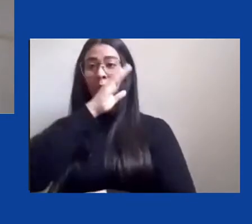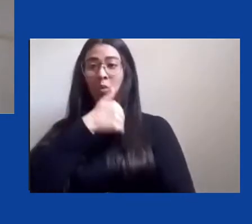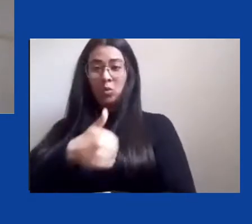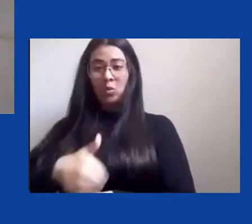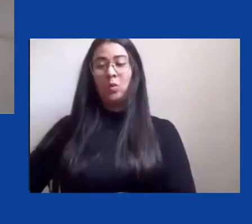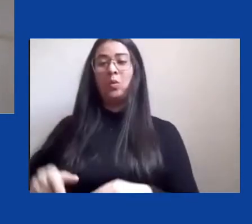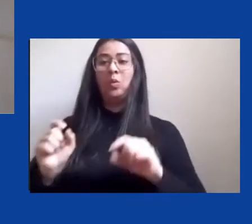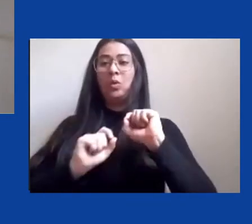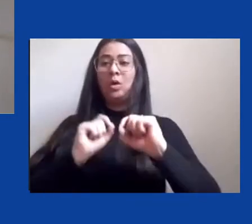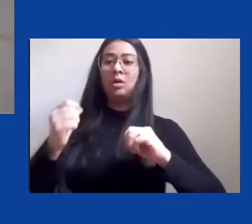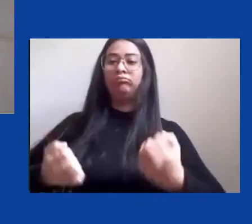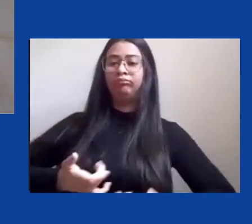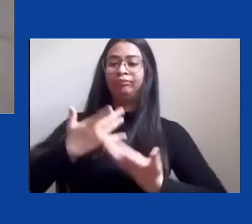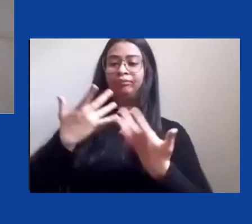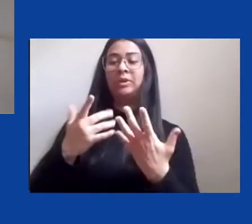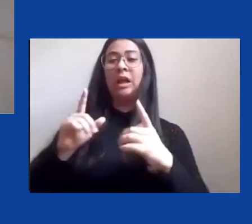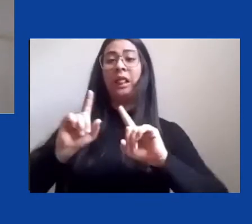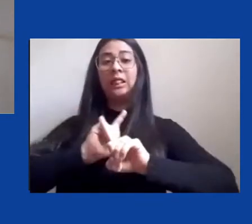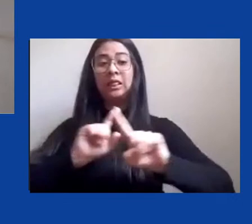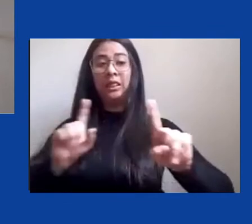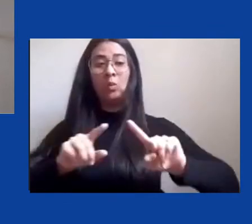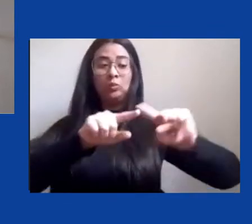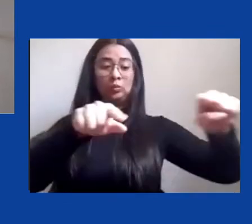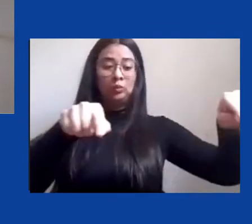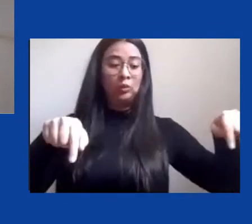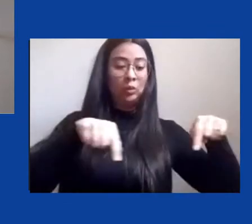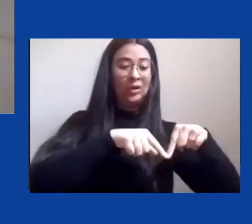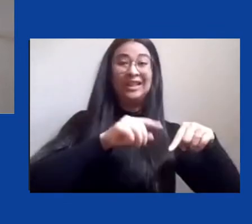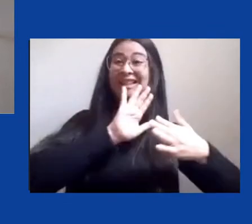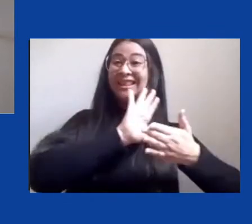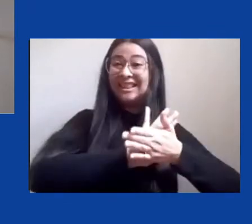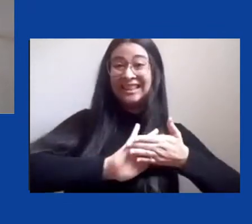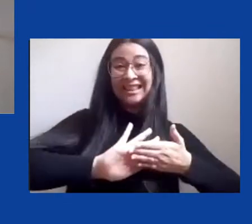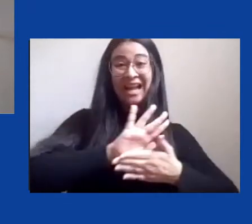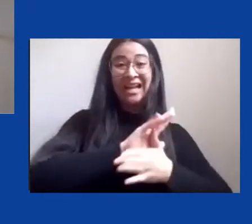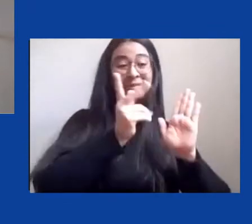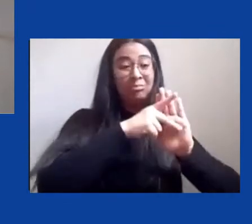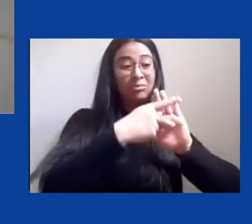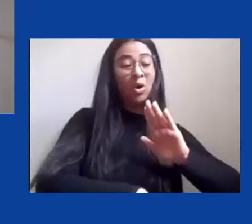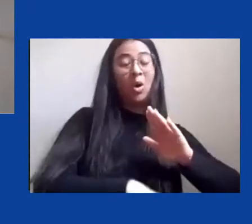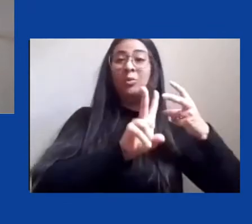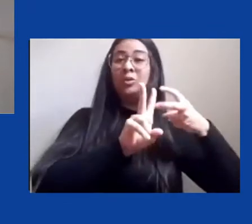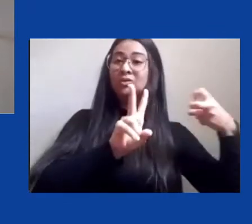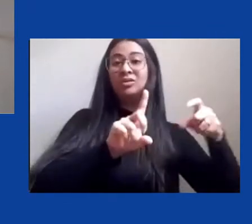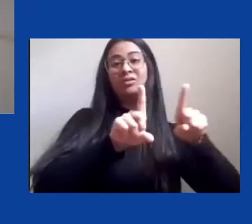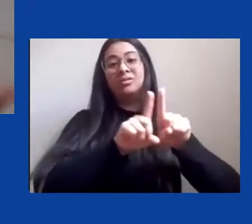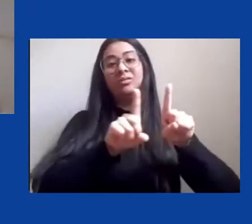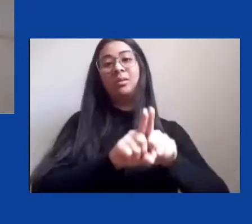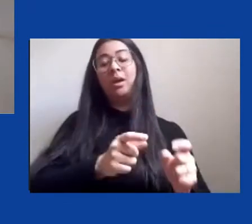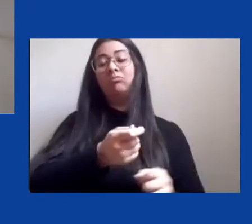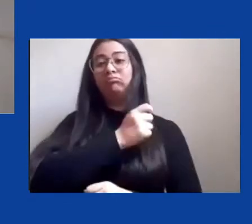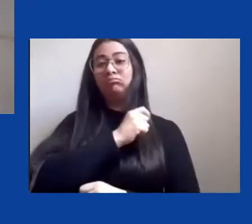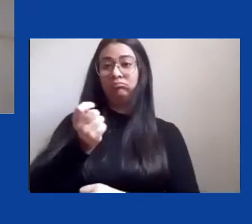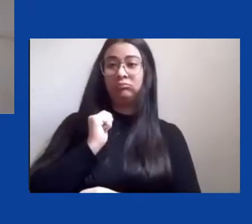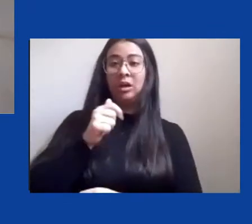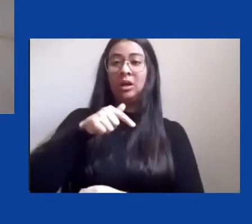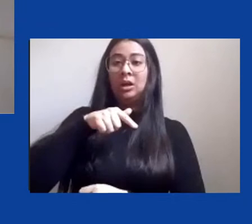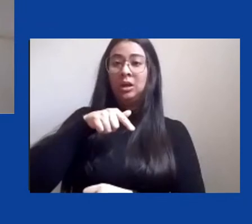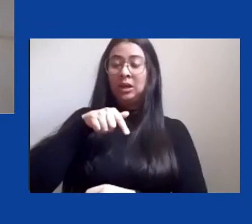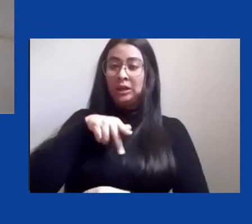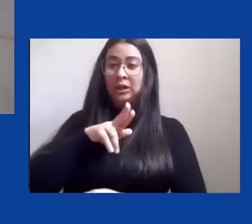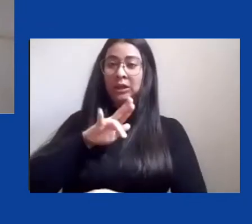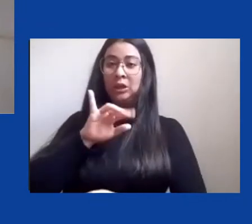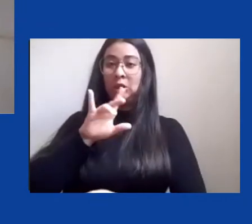a não demarcação de nenhum centímetro de território indígena nem quilombola né e fazendo essa afronta né à